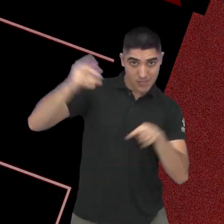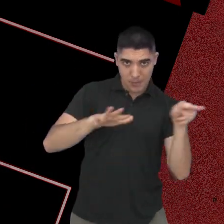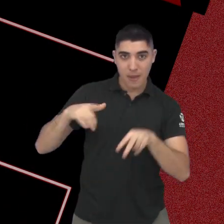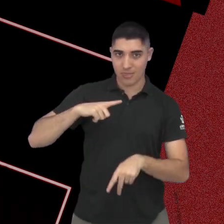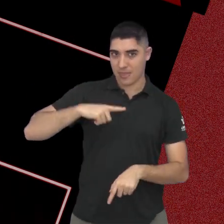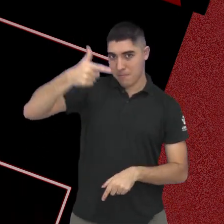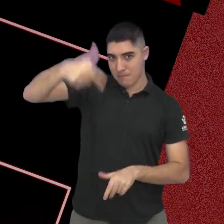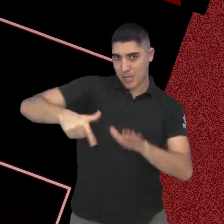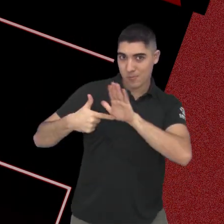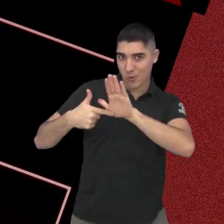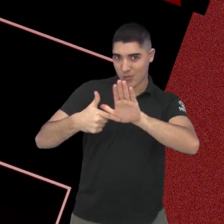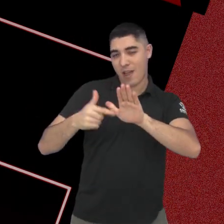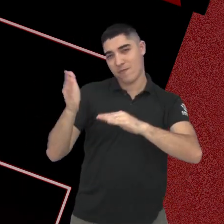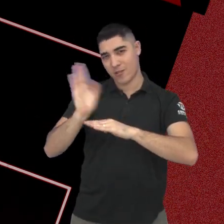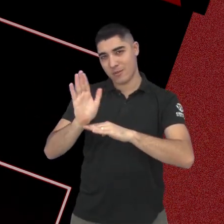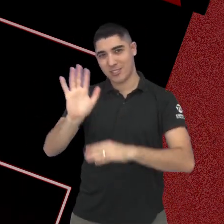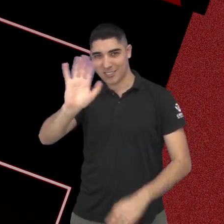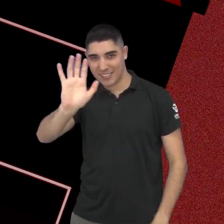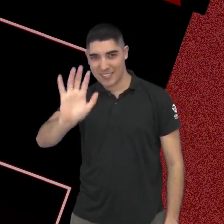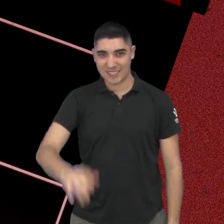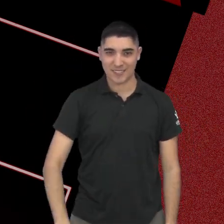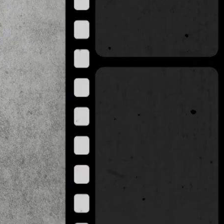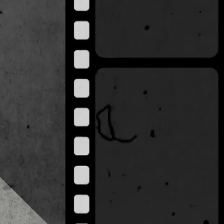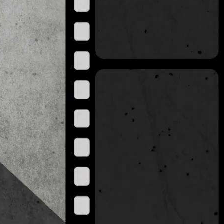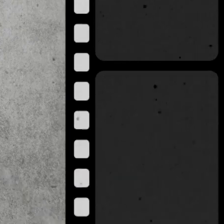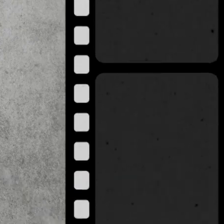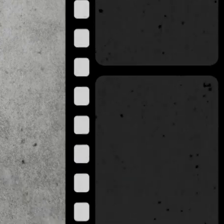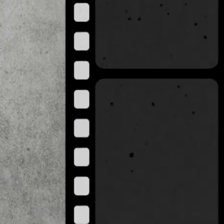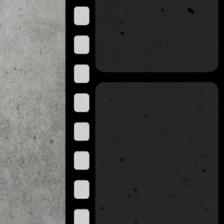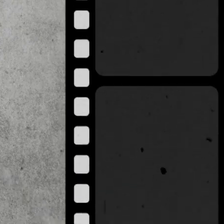semana que vem tem mais Sessão Pipoca. Até mais!